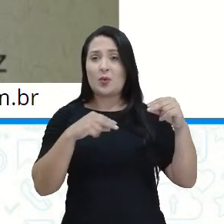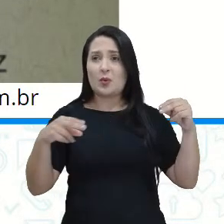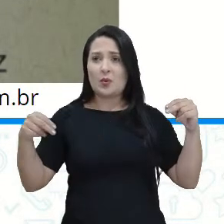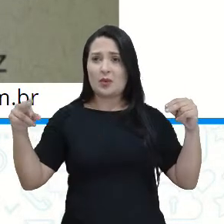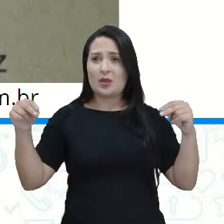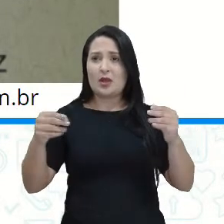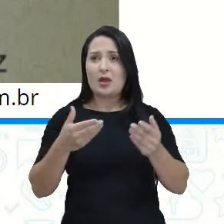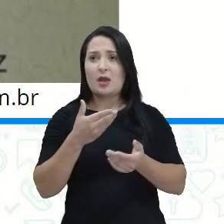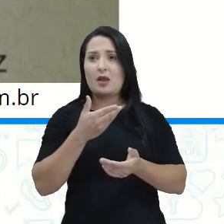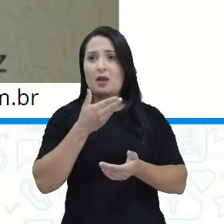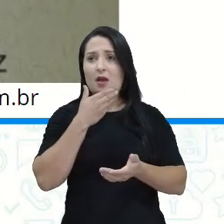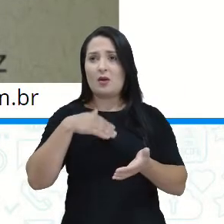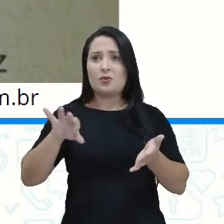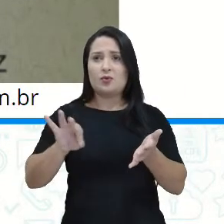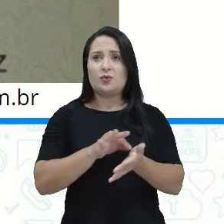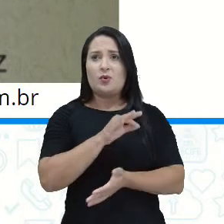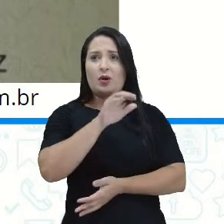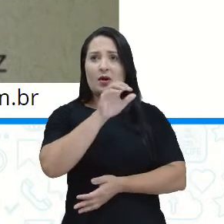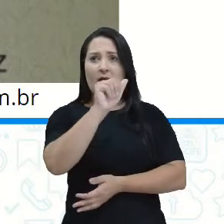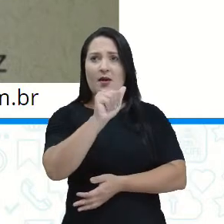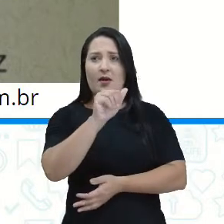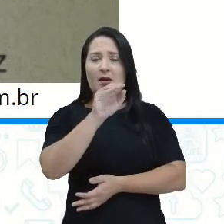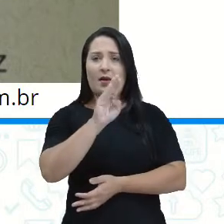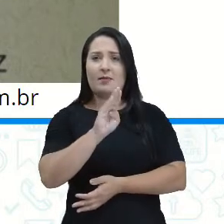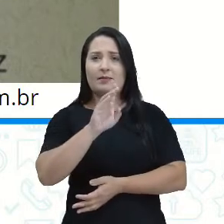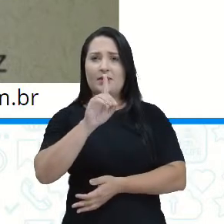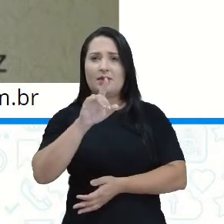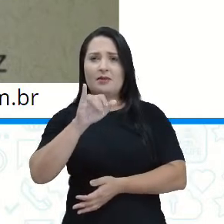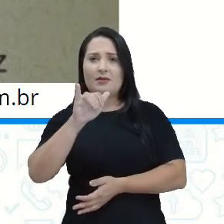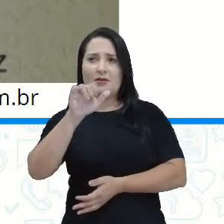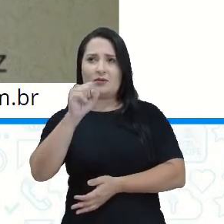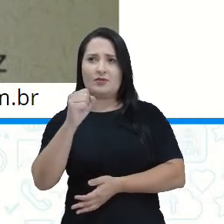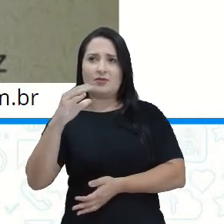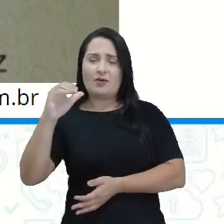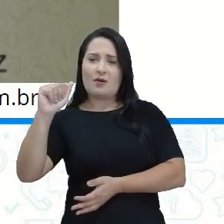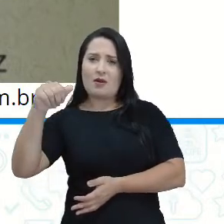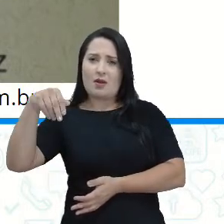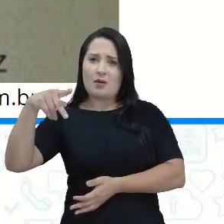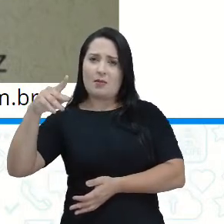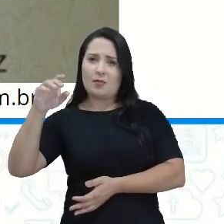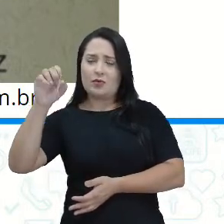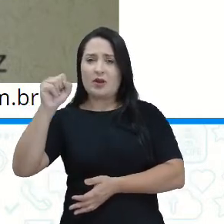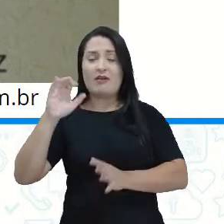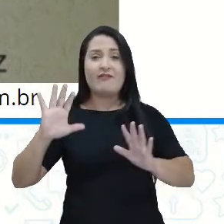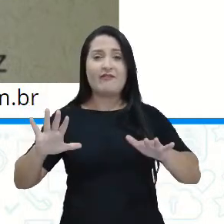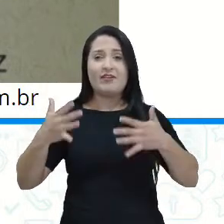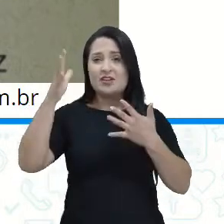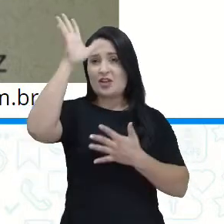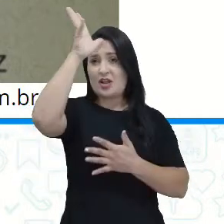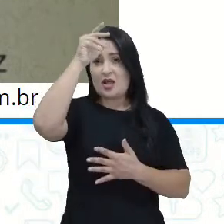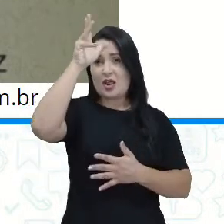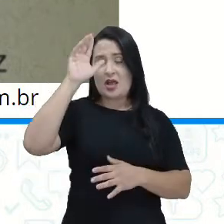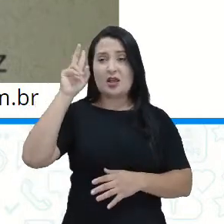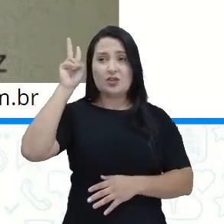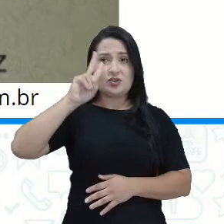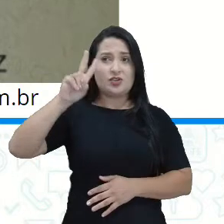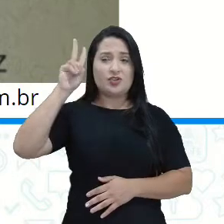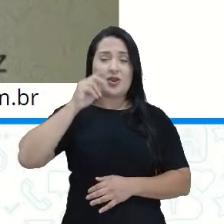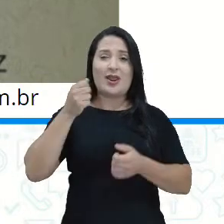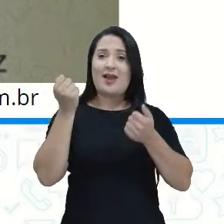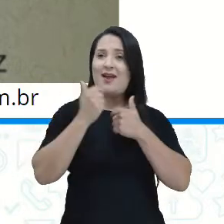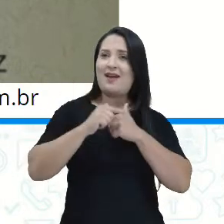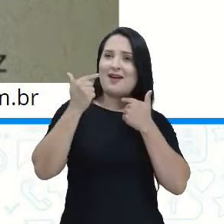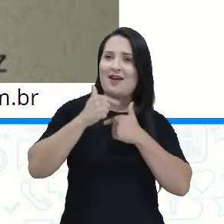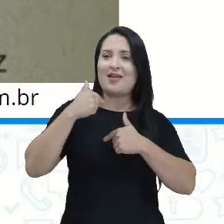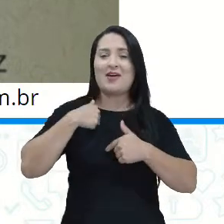do autor Abdias Campos, A Festa da Galinha. Essa história engraçada, eu vou contar